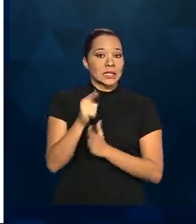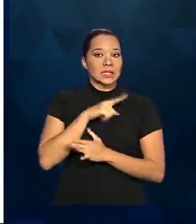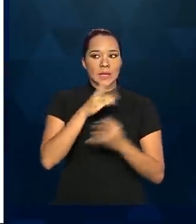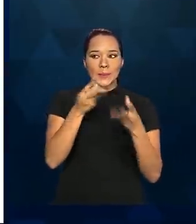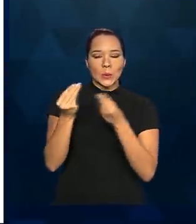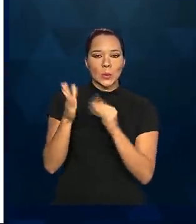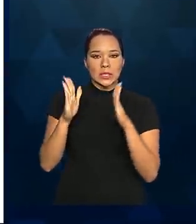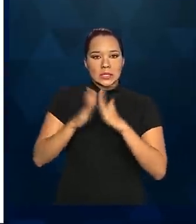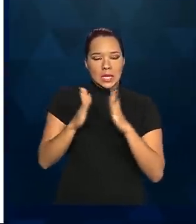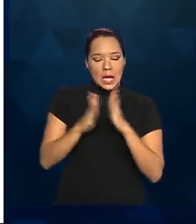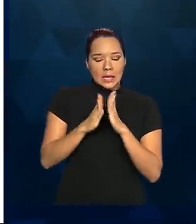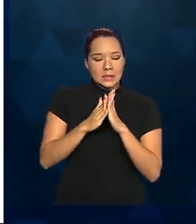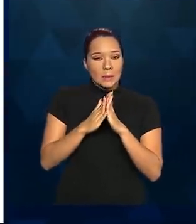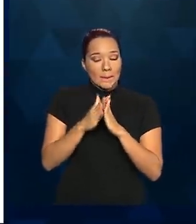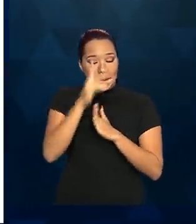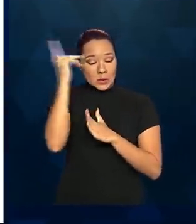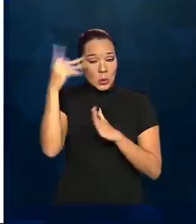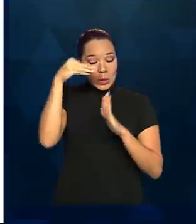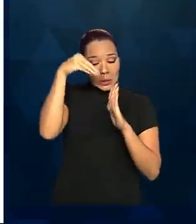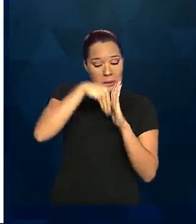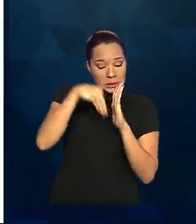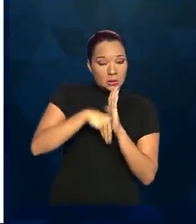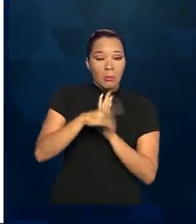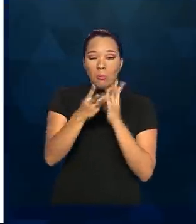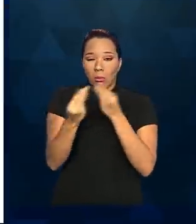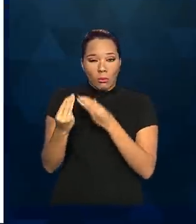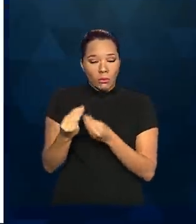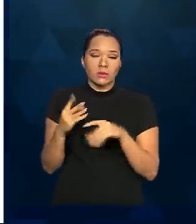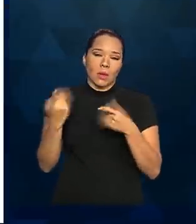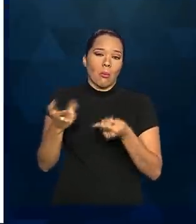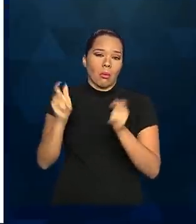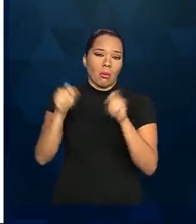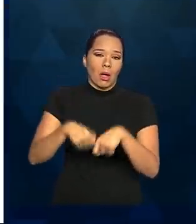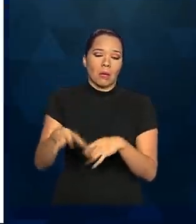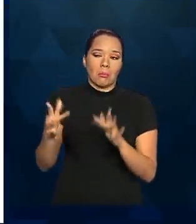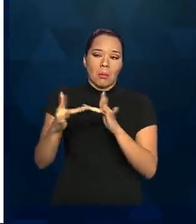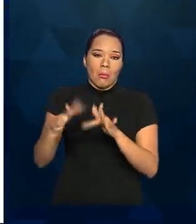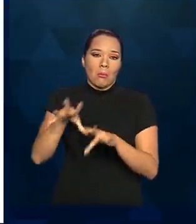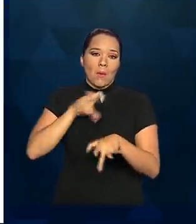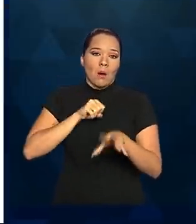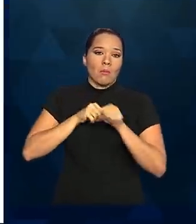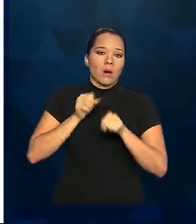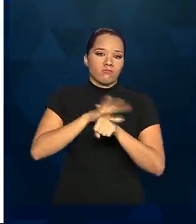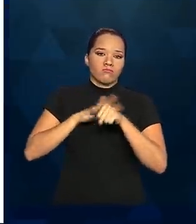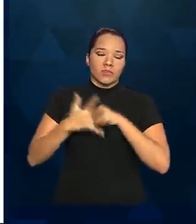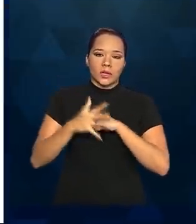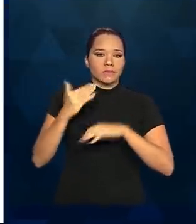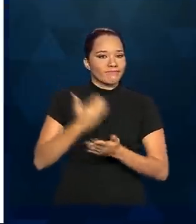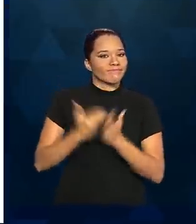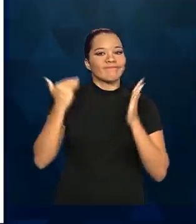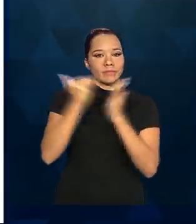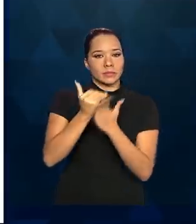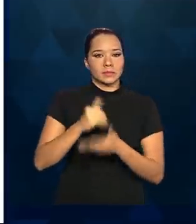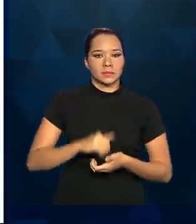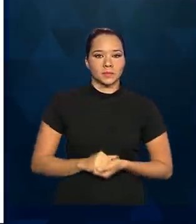muitas residências com muitas pessoas morando. E aumenta, então, a possibilidade de transmissão intradomiciliar.